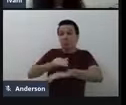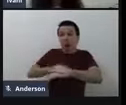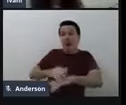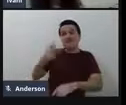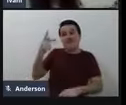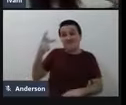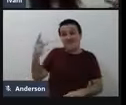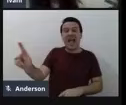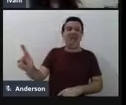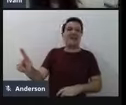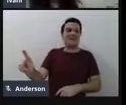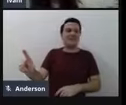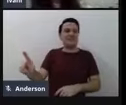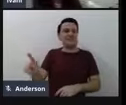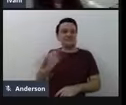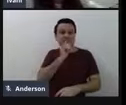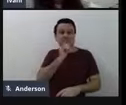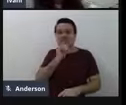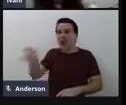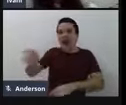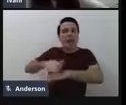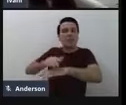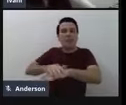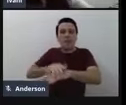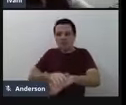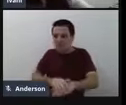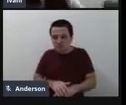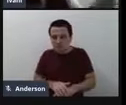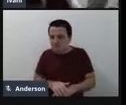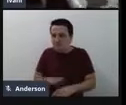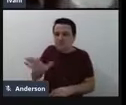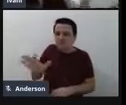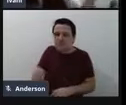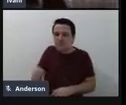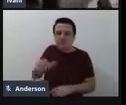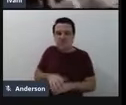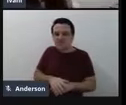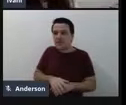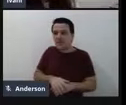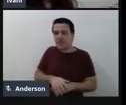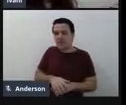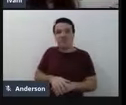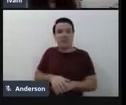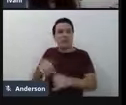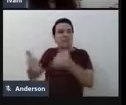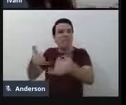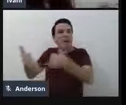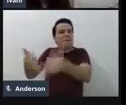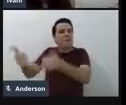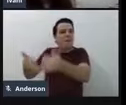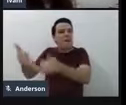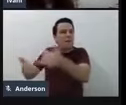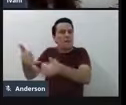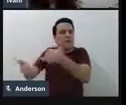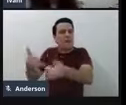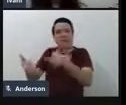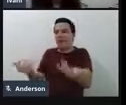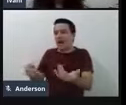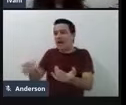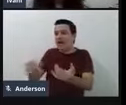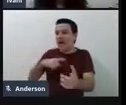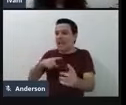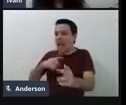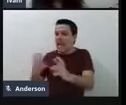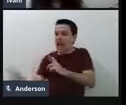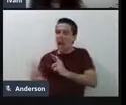criança brincar, ela pode, né, esperar que a outra criança ligue, mas que o brinquedo tenha relação direta ali